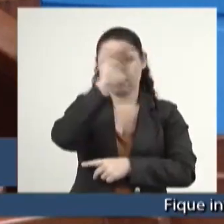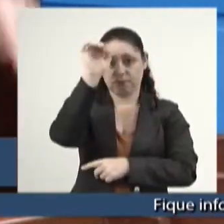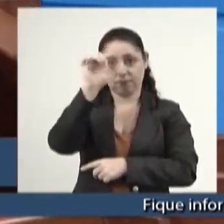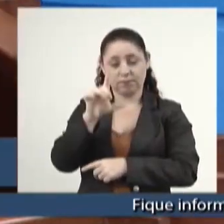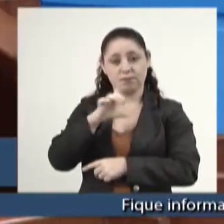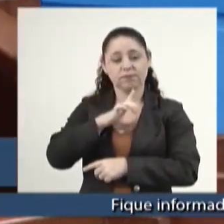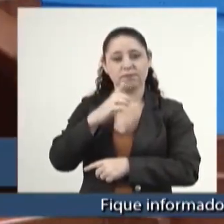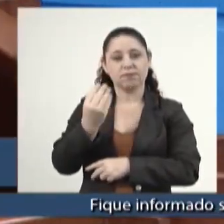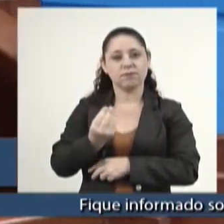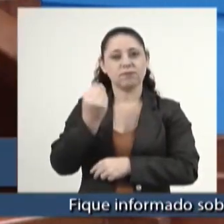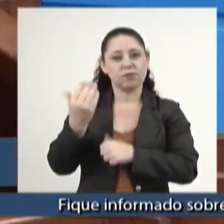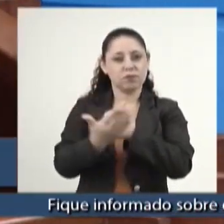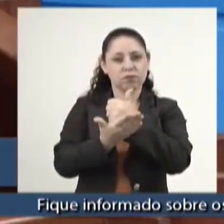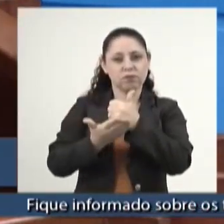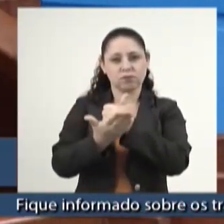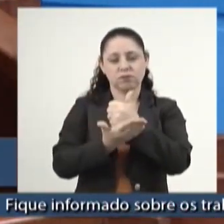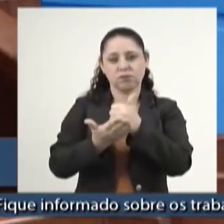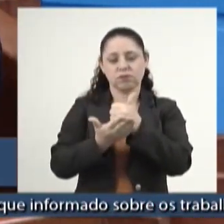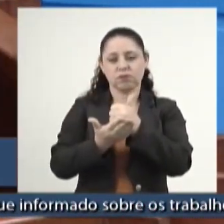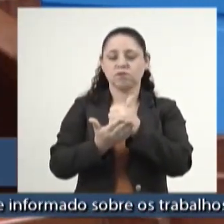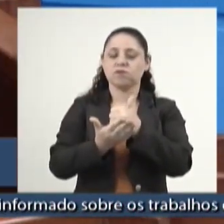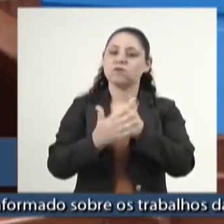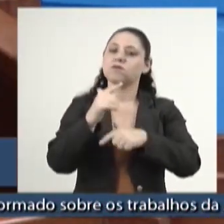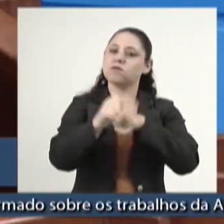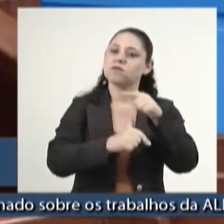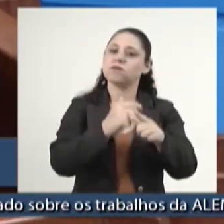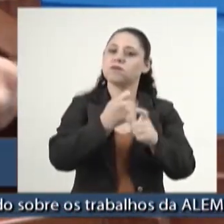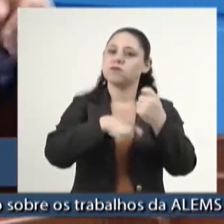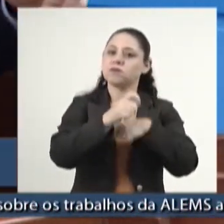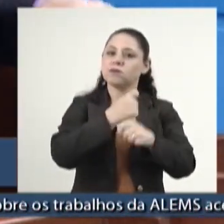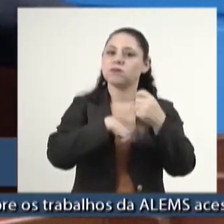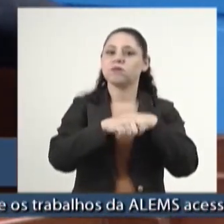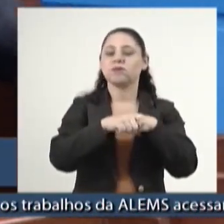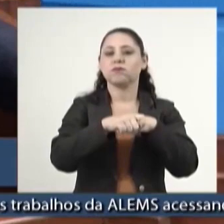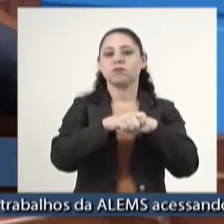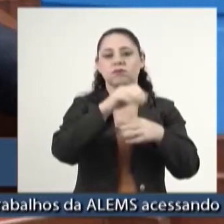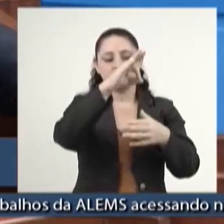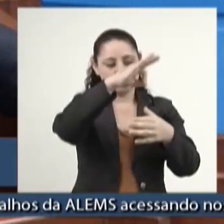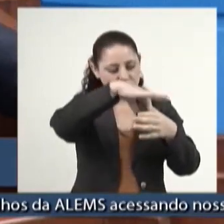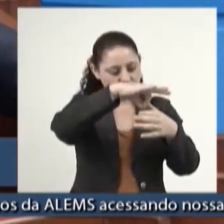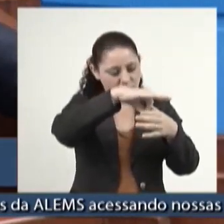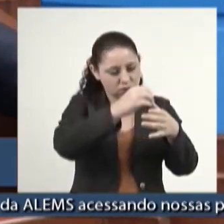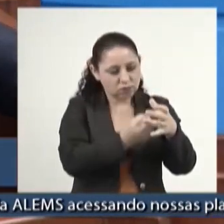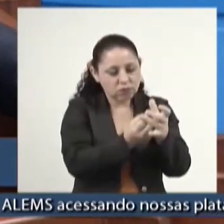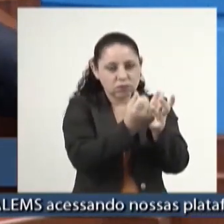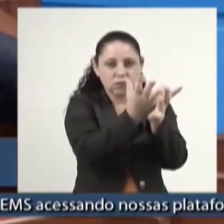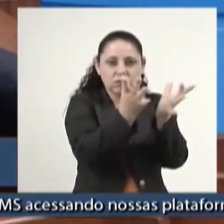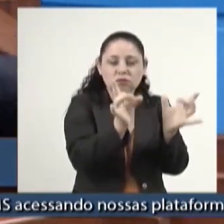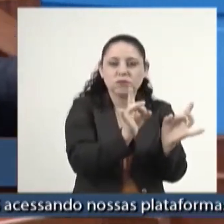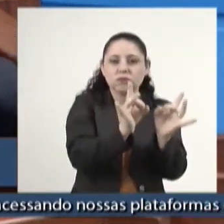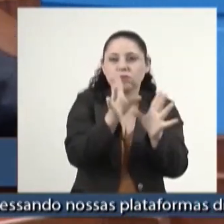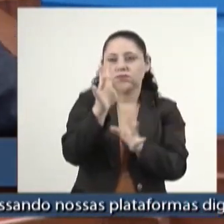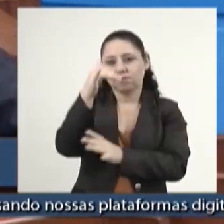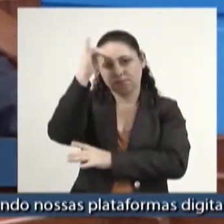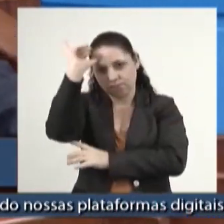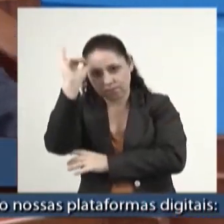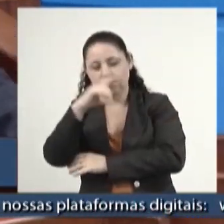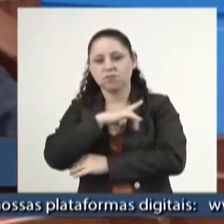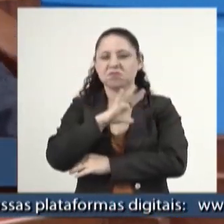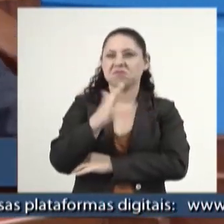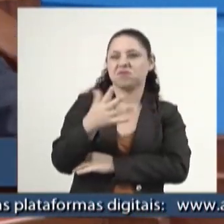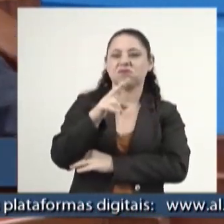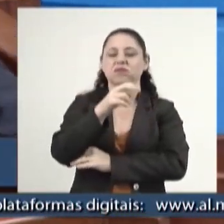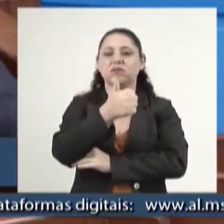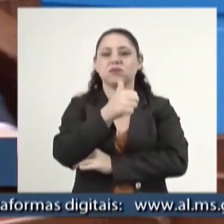Grosso do Sul tem como sua base da atividade econômica a atividade agropecuária. Nós produzimos